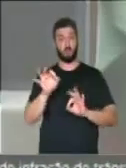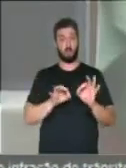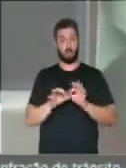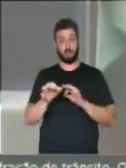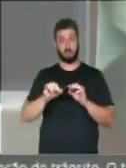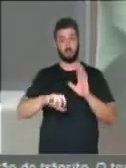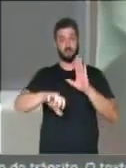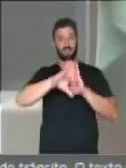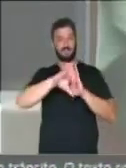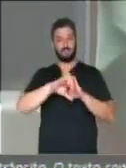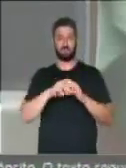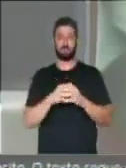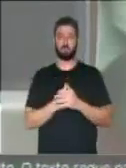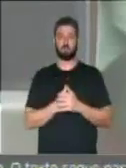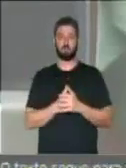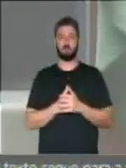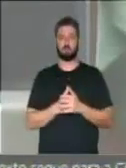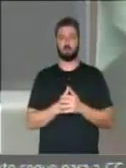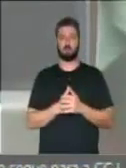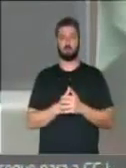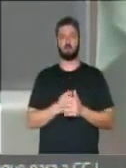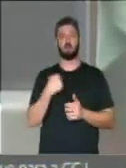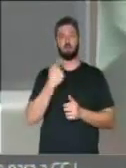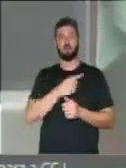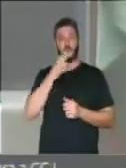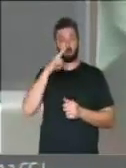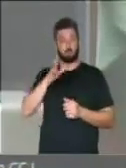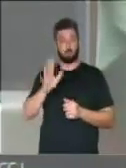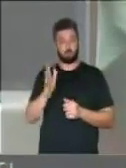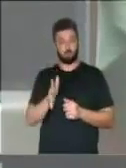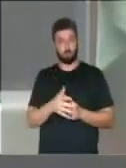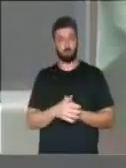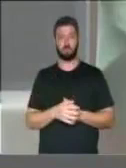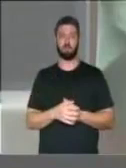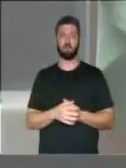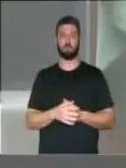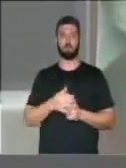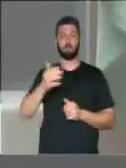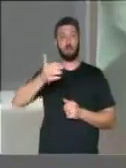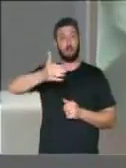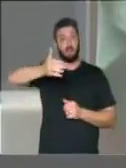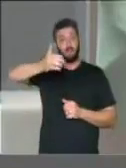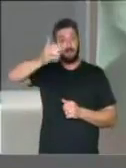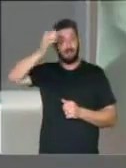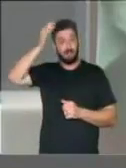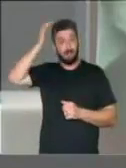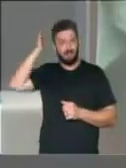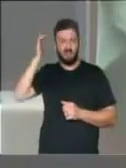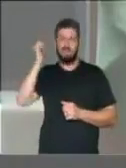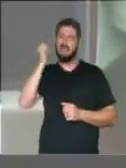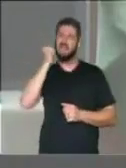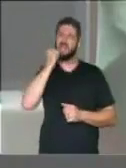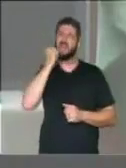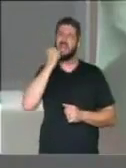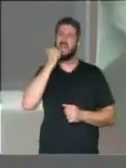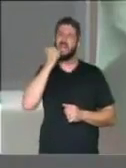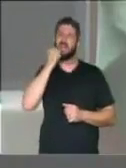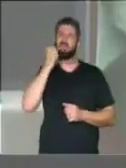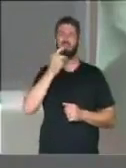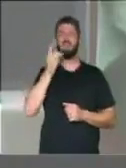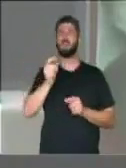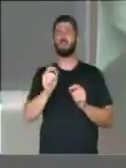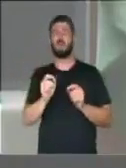criminosa. Nós já assistimos o Michel Temer, na cara de pau, falar